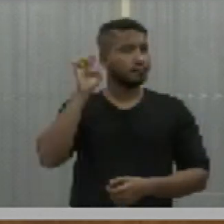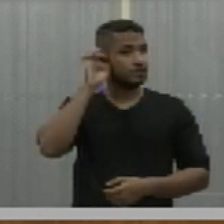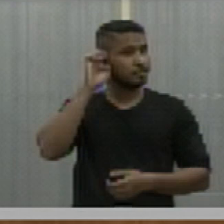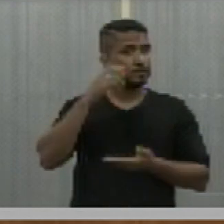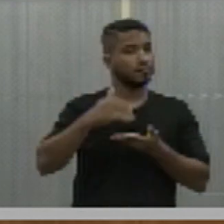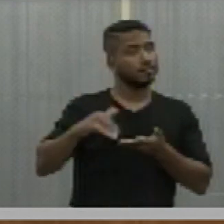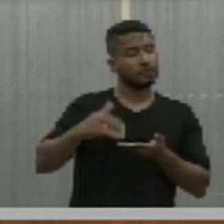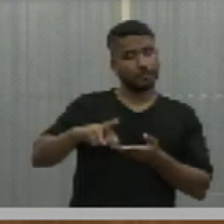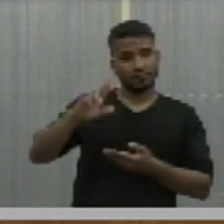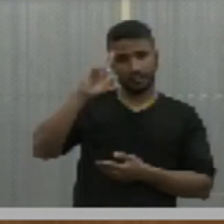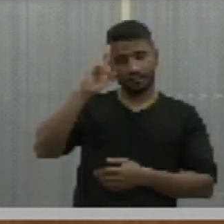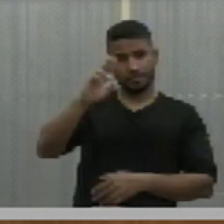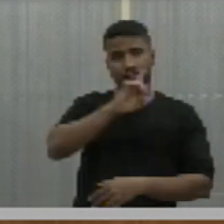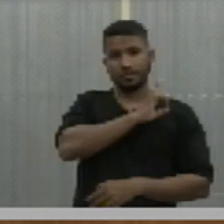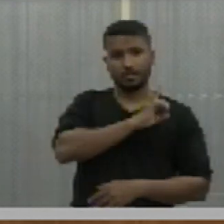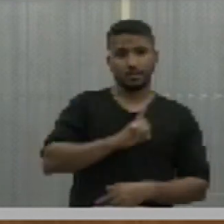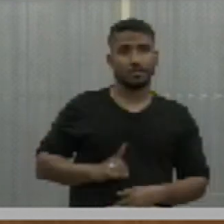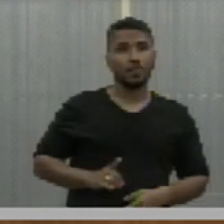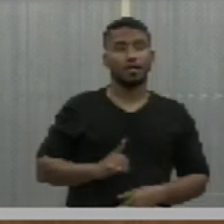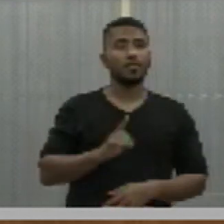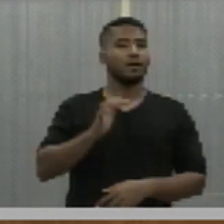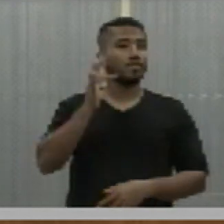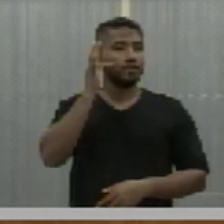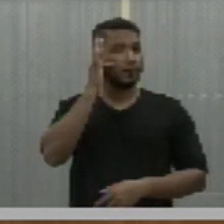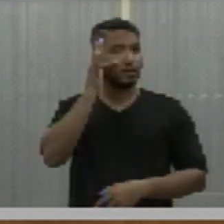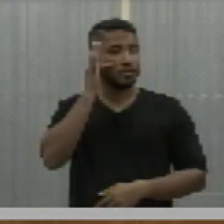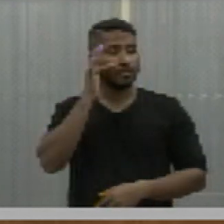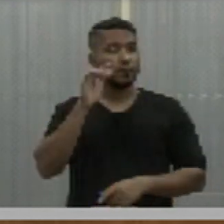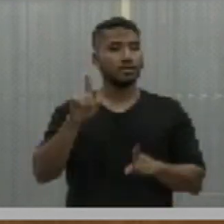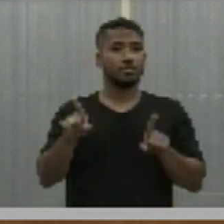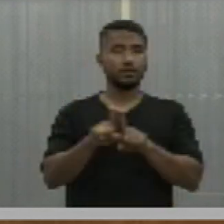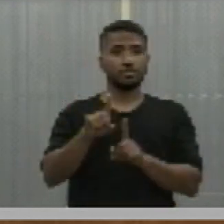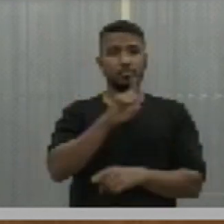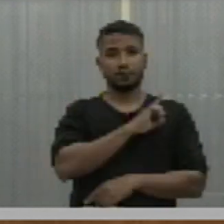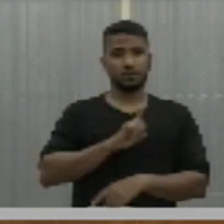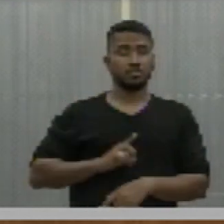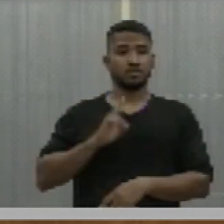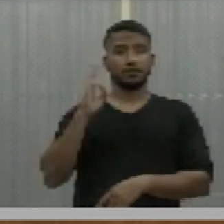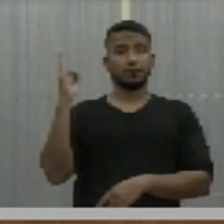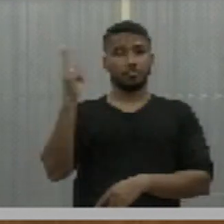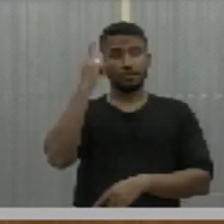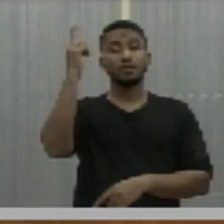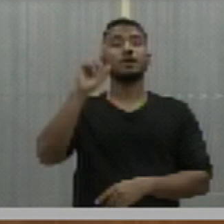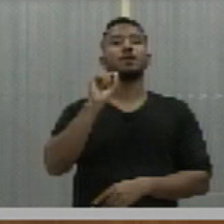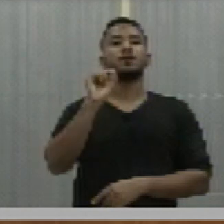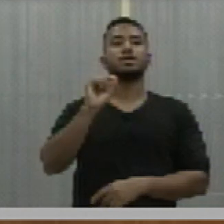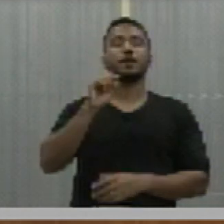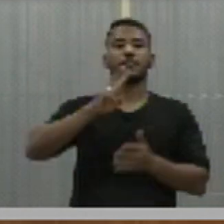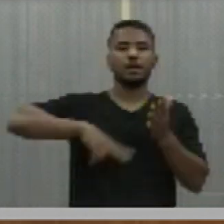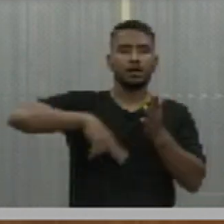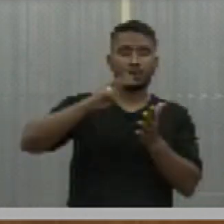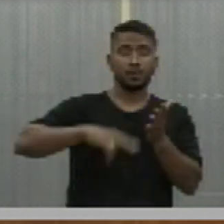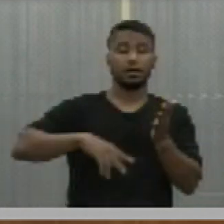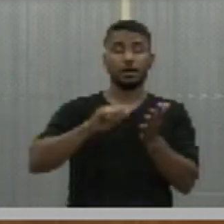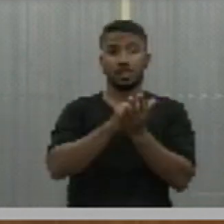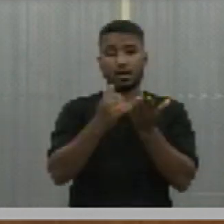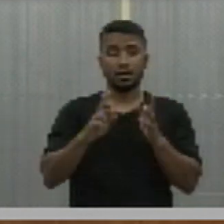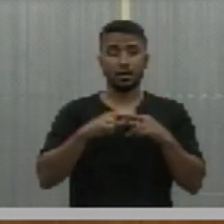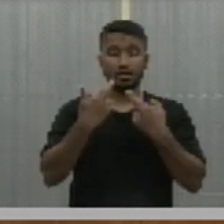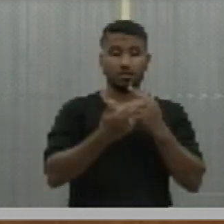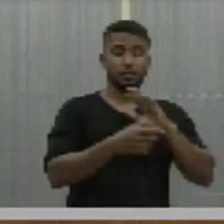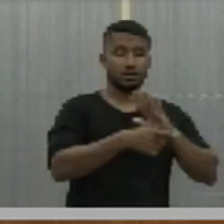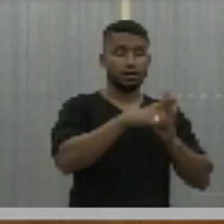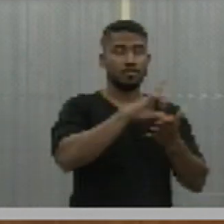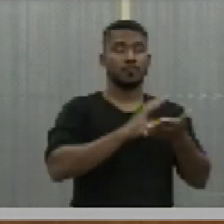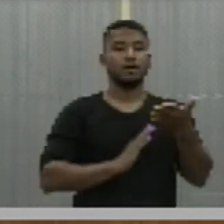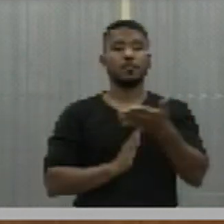Secretaria pelos senhores deputados Fábio Novo Nerinho. Pequeno expediente. Constou da leitura da ata da sessão anterior, que foi aprovada sem